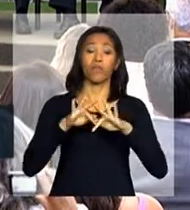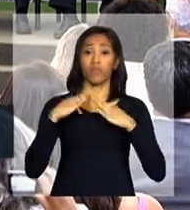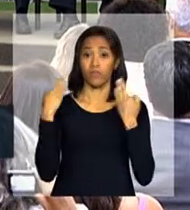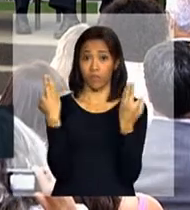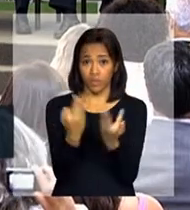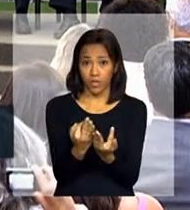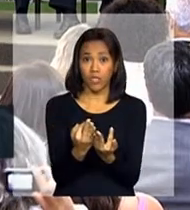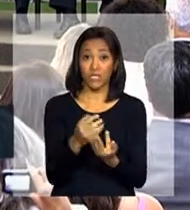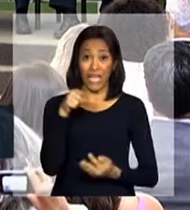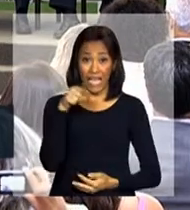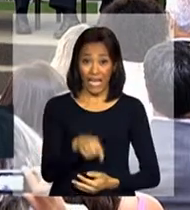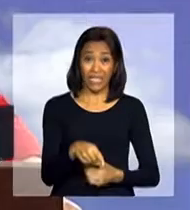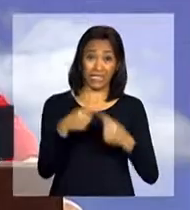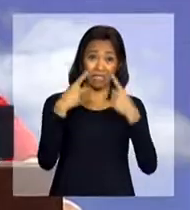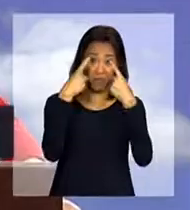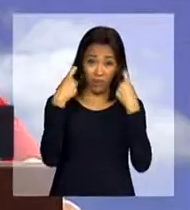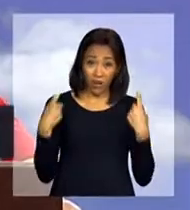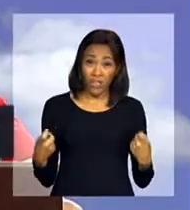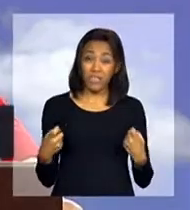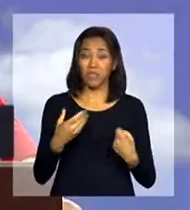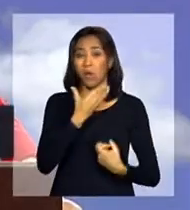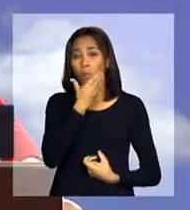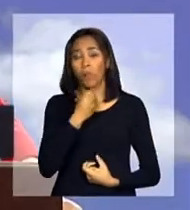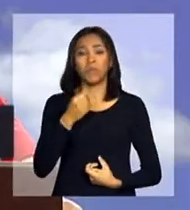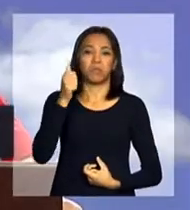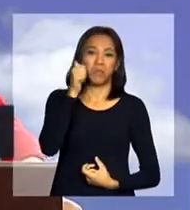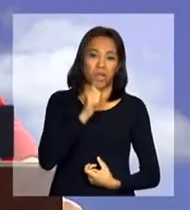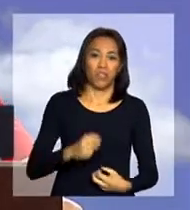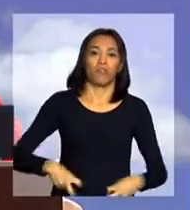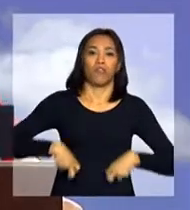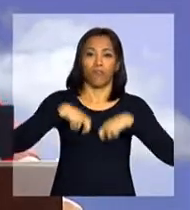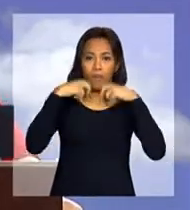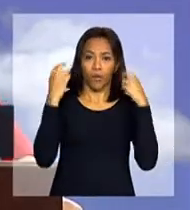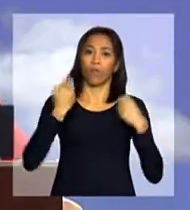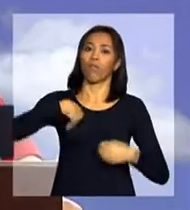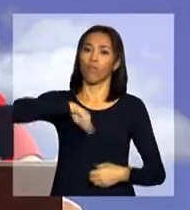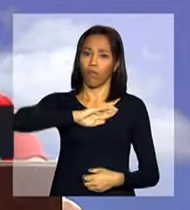envergonha homens e mulheres da nossa sociedade.